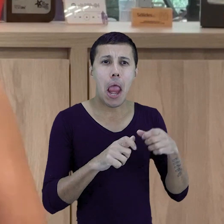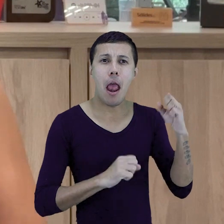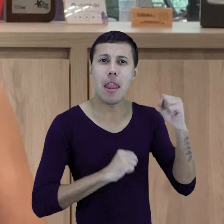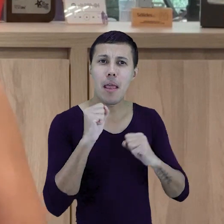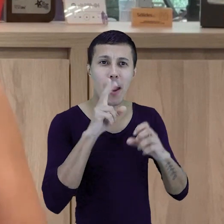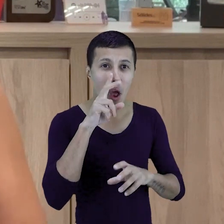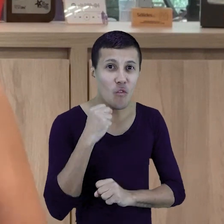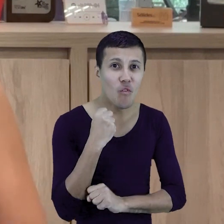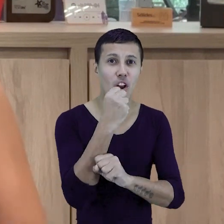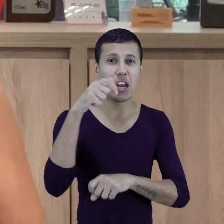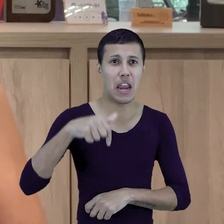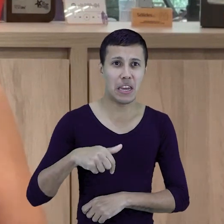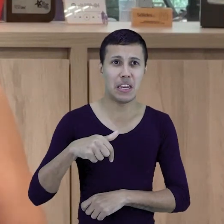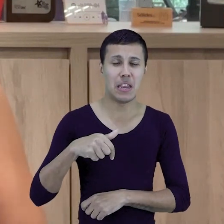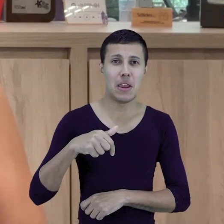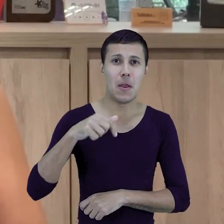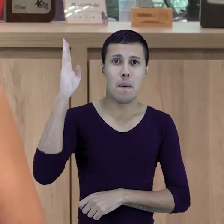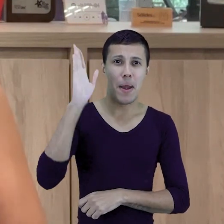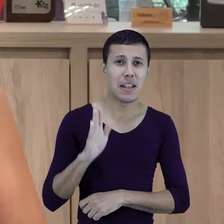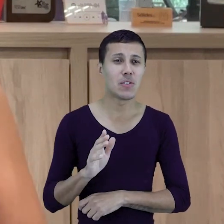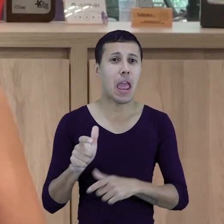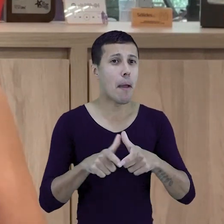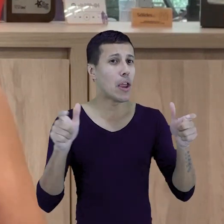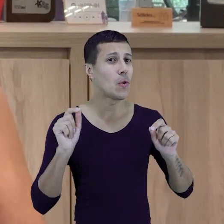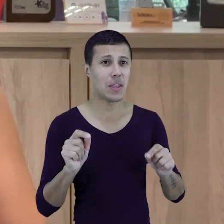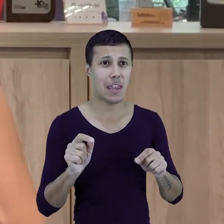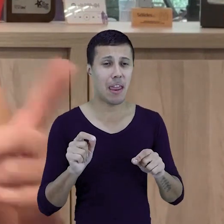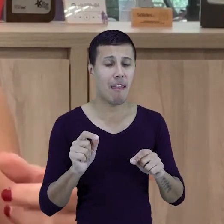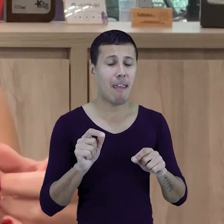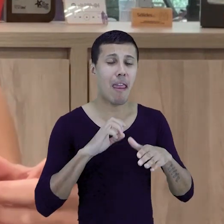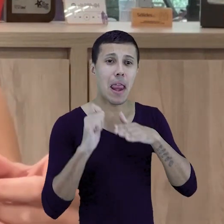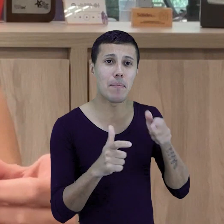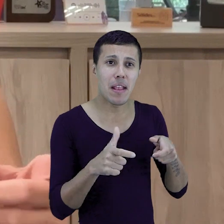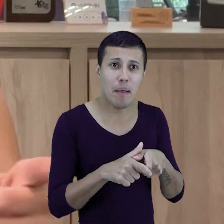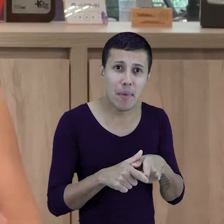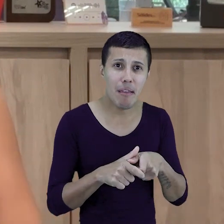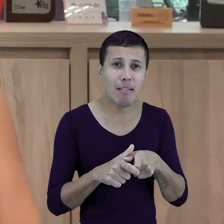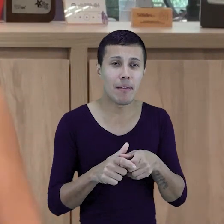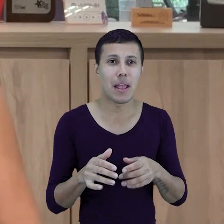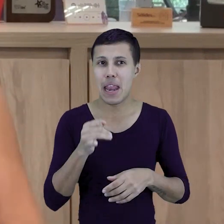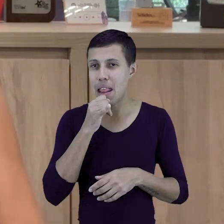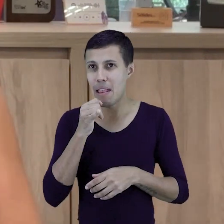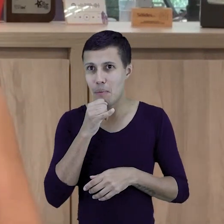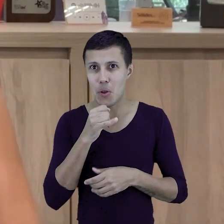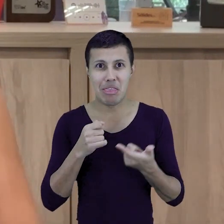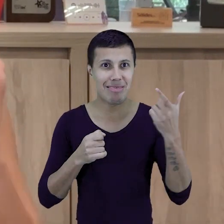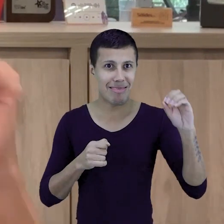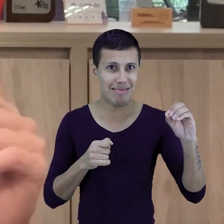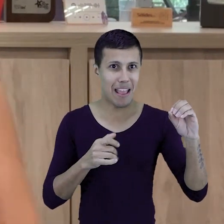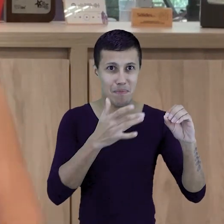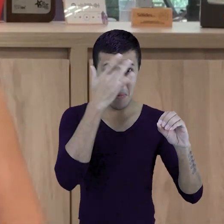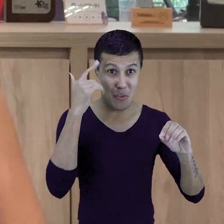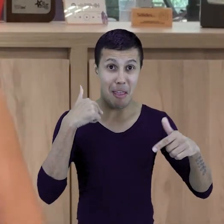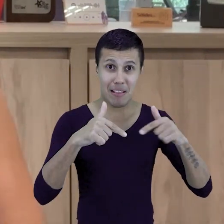E o nosso país é um país de pequena e média. De cada dez pessoas que são empregadas, quase oito são empregadas